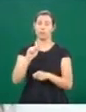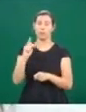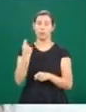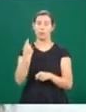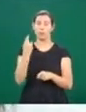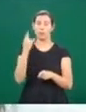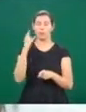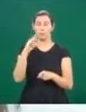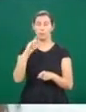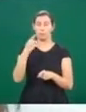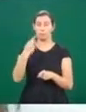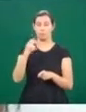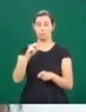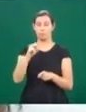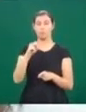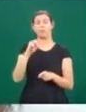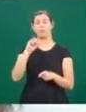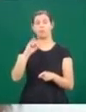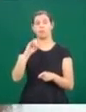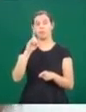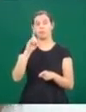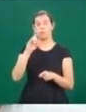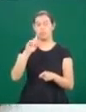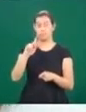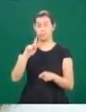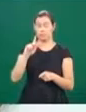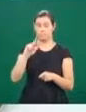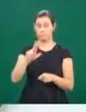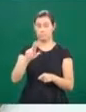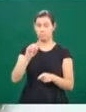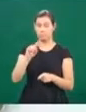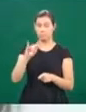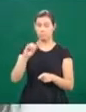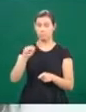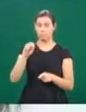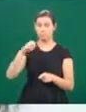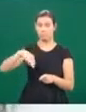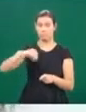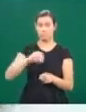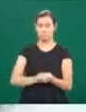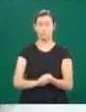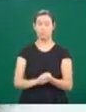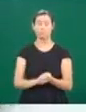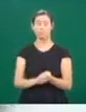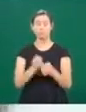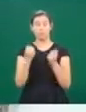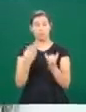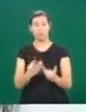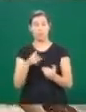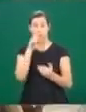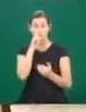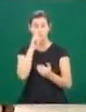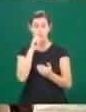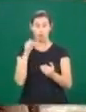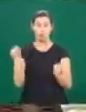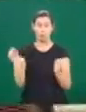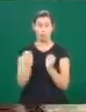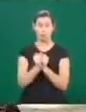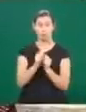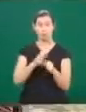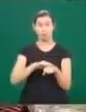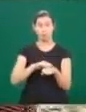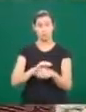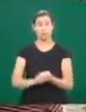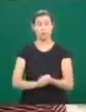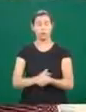Isso já faz com que essa gestação já se torne de alto risco quando associada com alguma dessas doenças. Quem tem planos